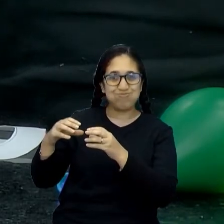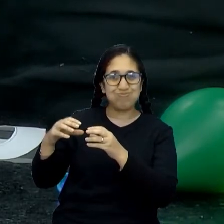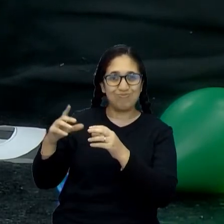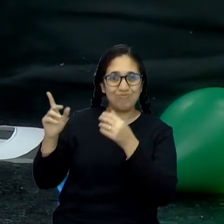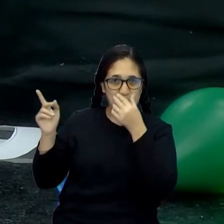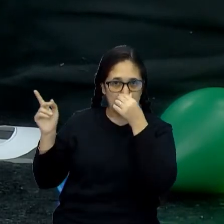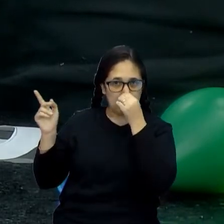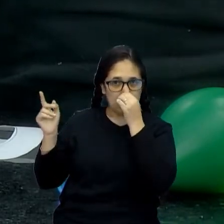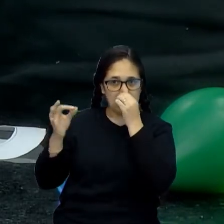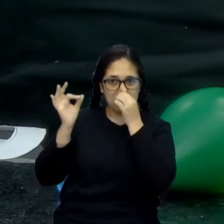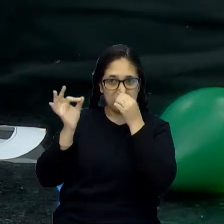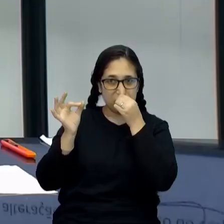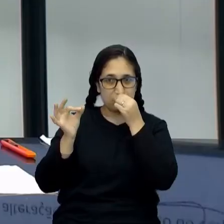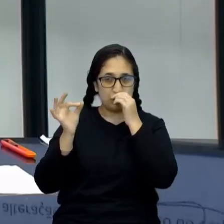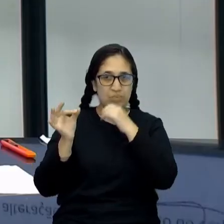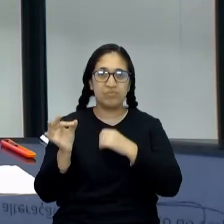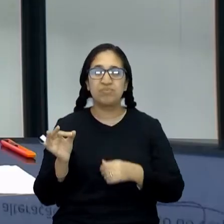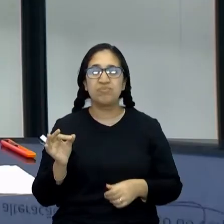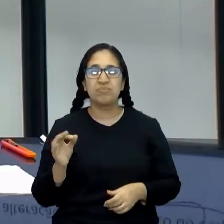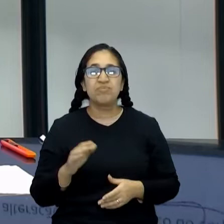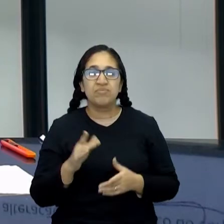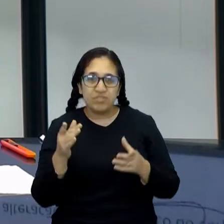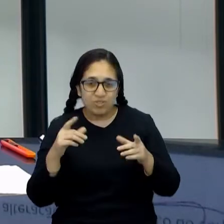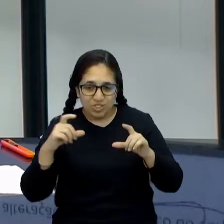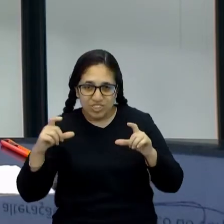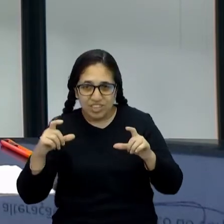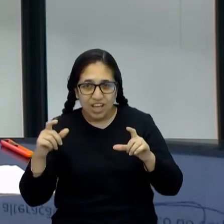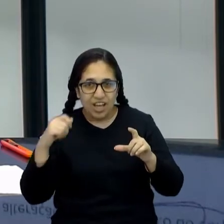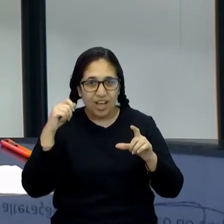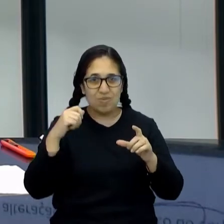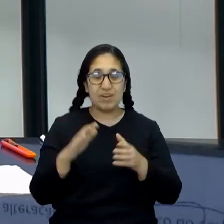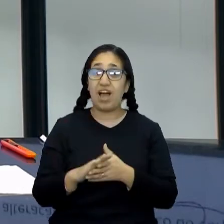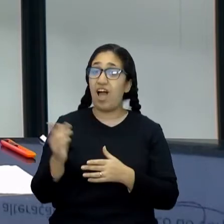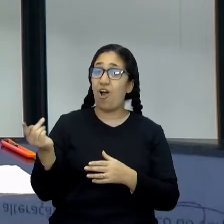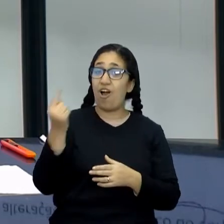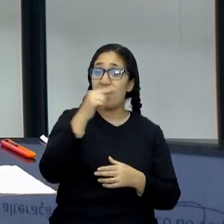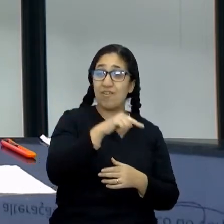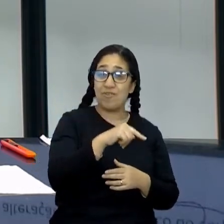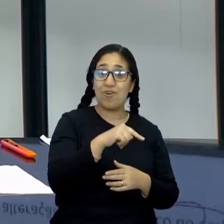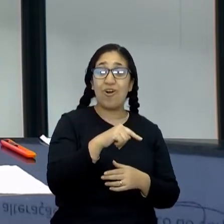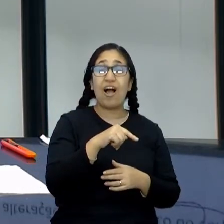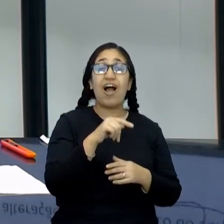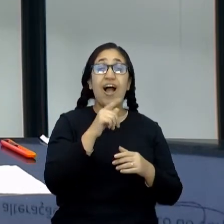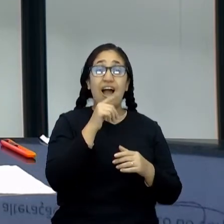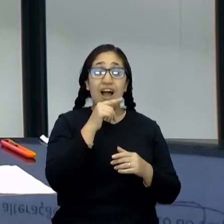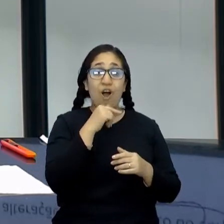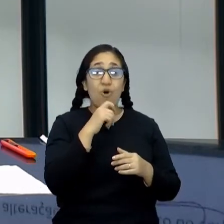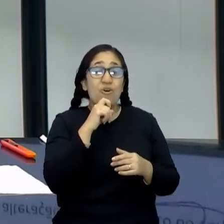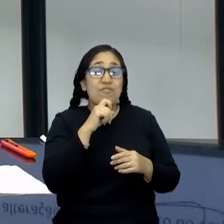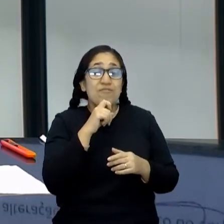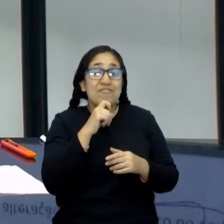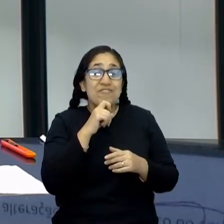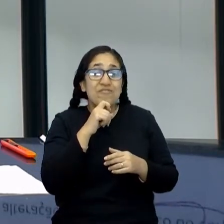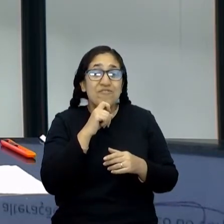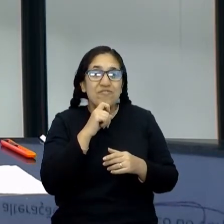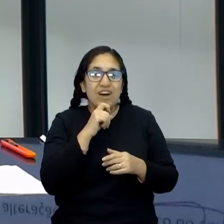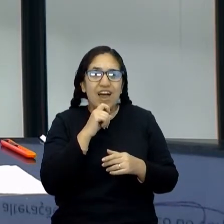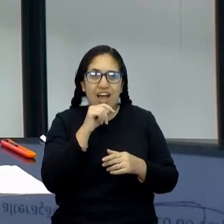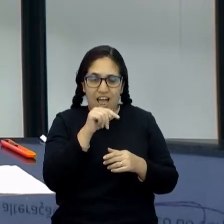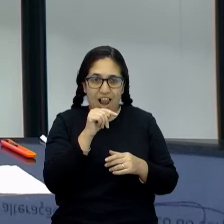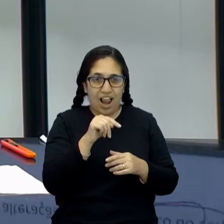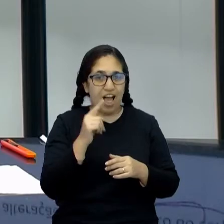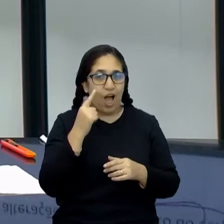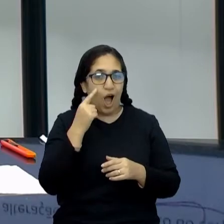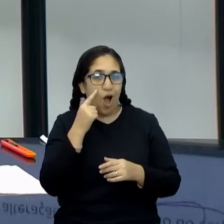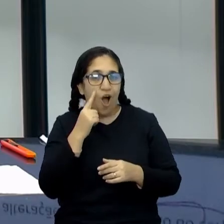né? Certo? Acho que tá aqui. Onde que tá? Bom. Agora, vamos pôr na água, do jeito que tá na água fria, tá? Coloquei um gelinho aqui